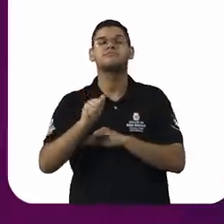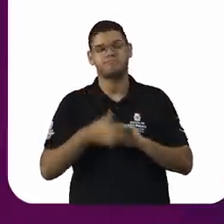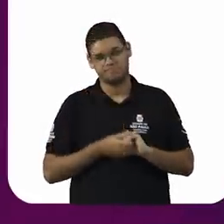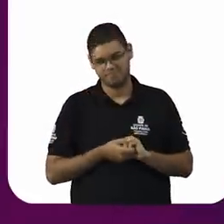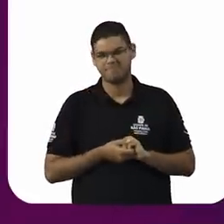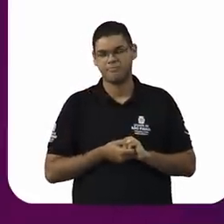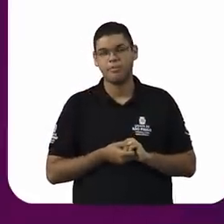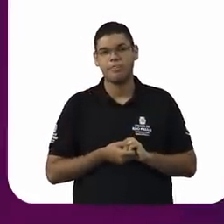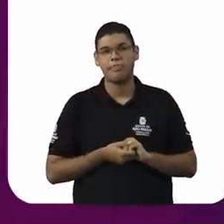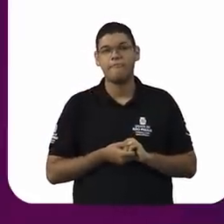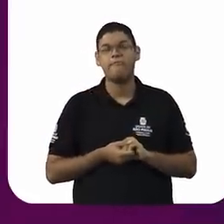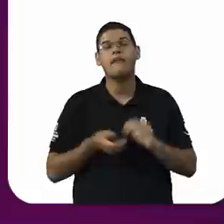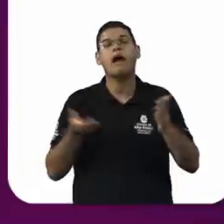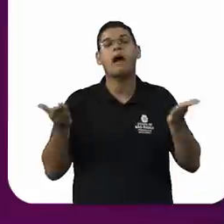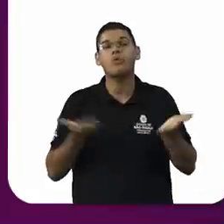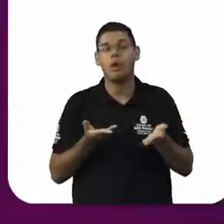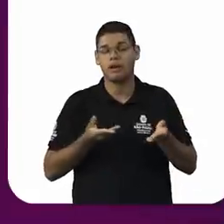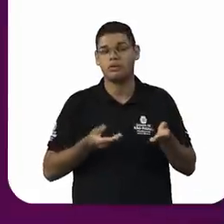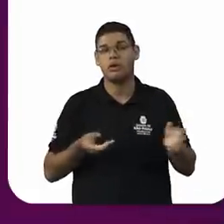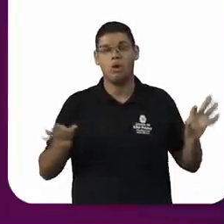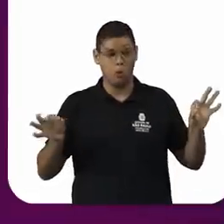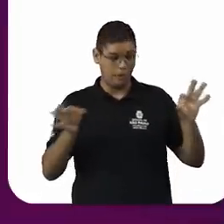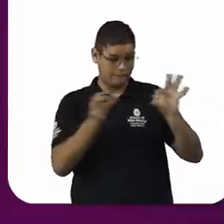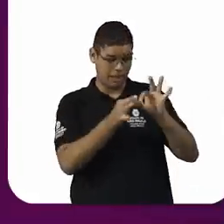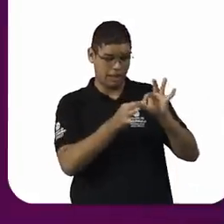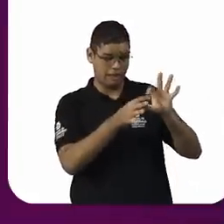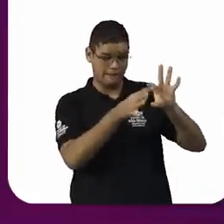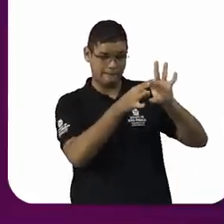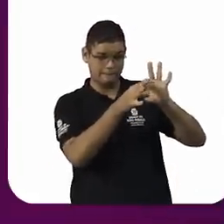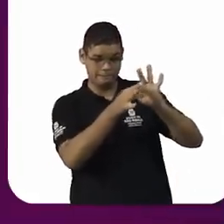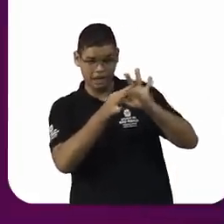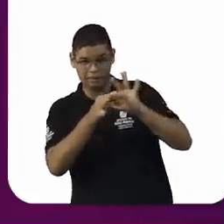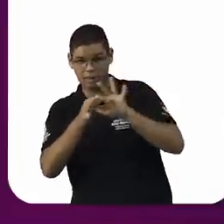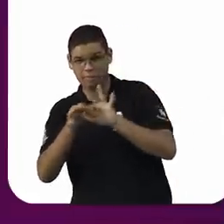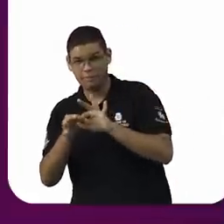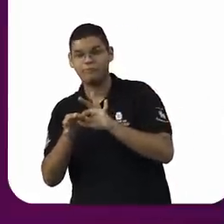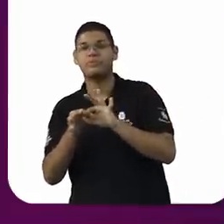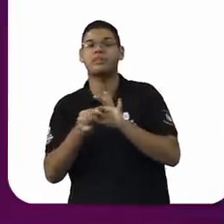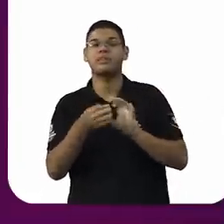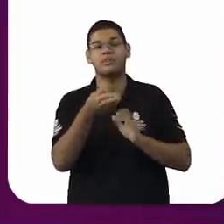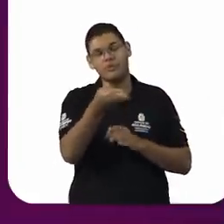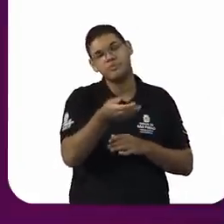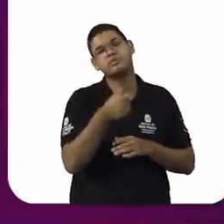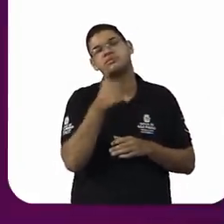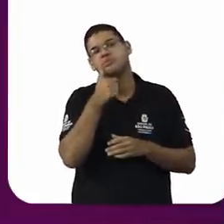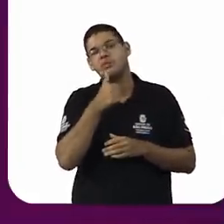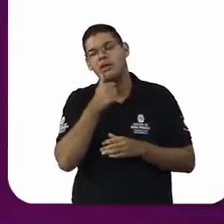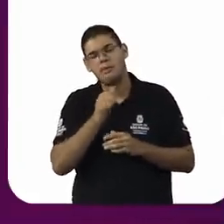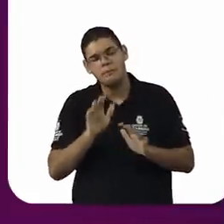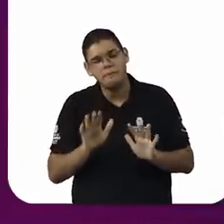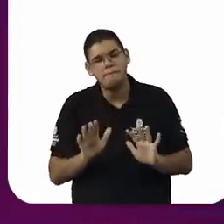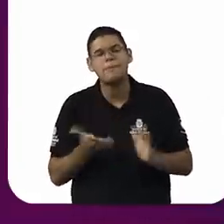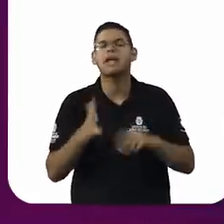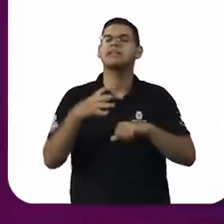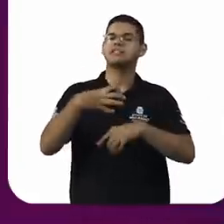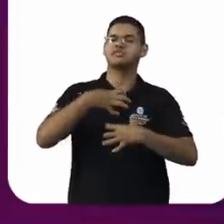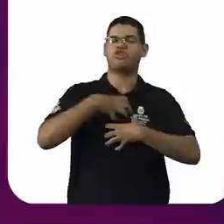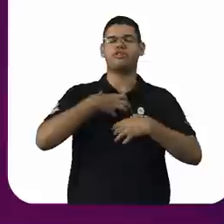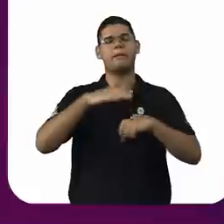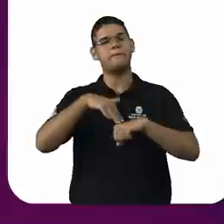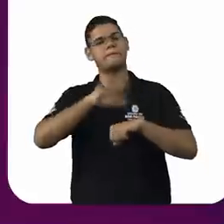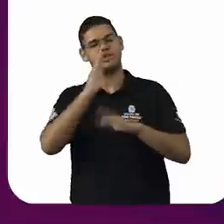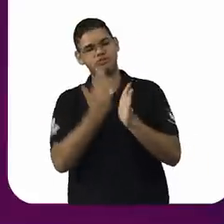mencionou agora, talvez uma mulher empoderada se sinta mais forte, mais preparada para enfrentar e para se